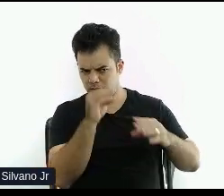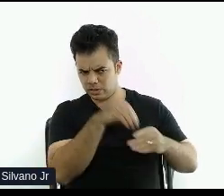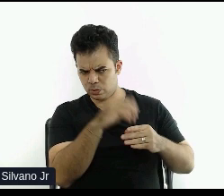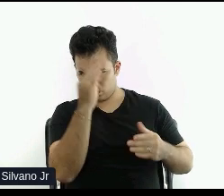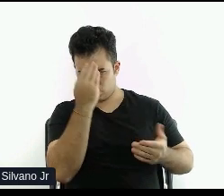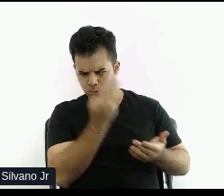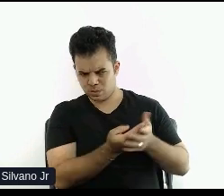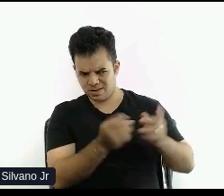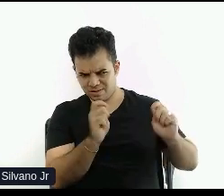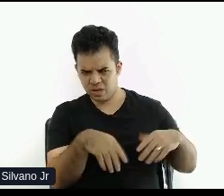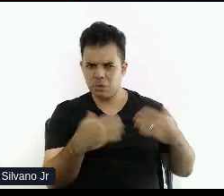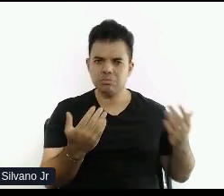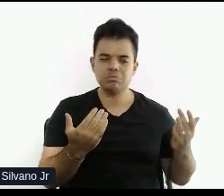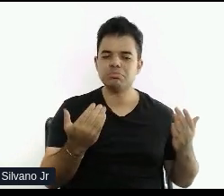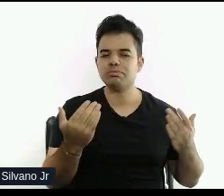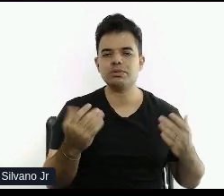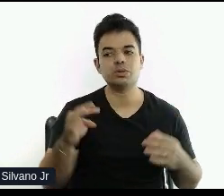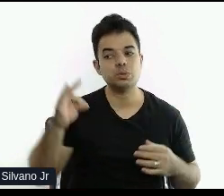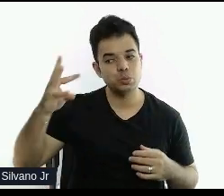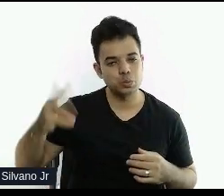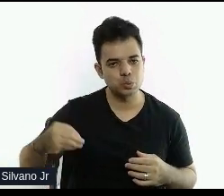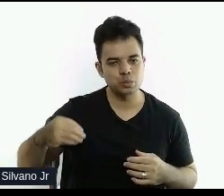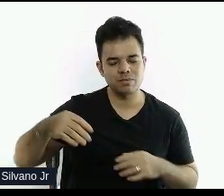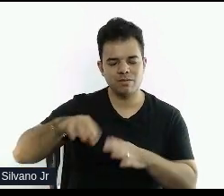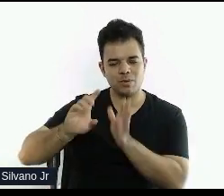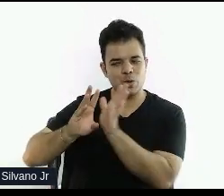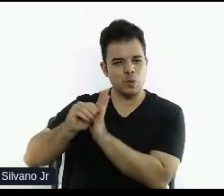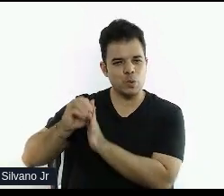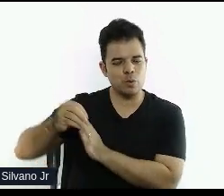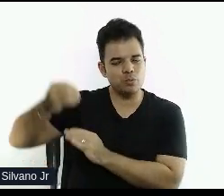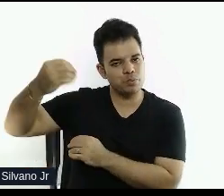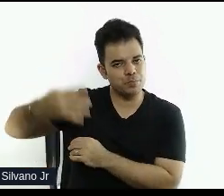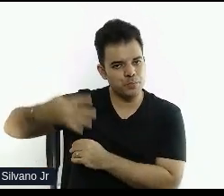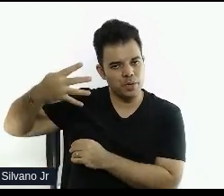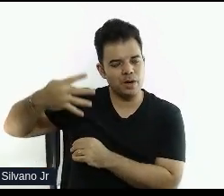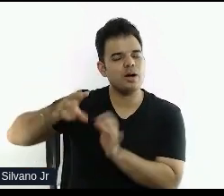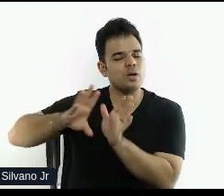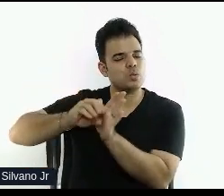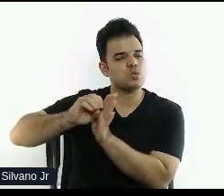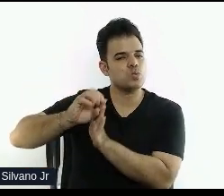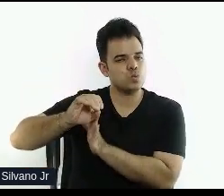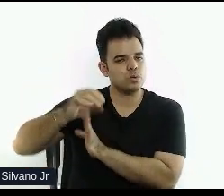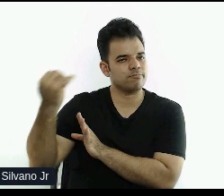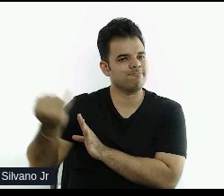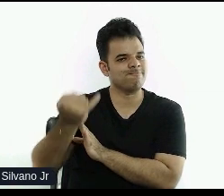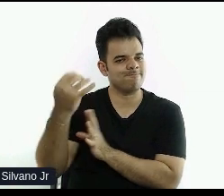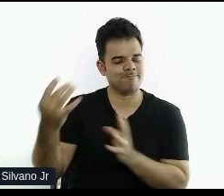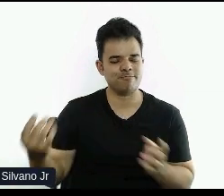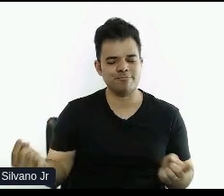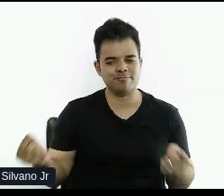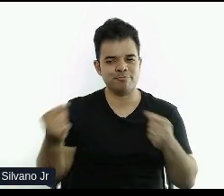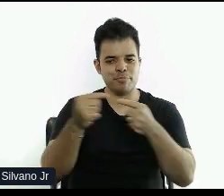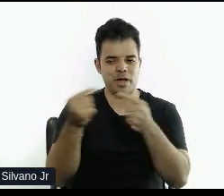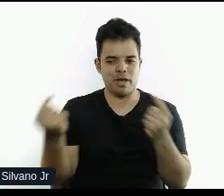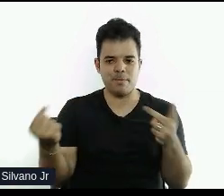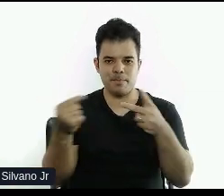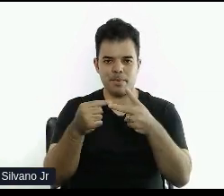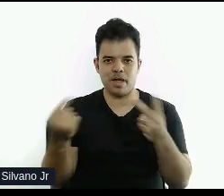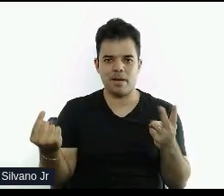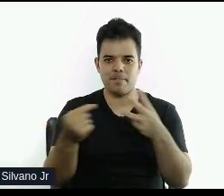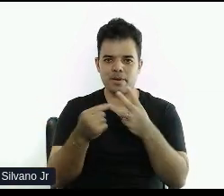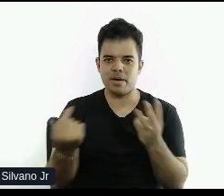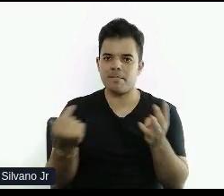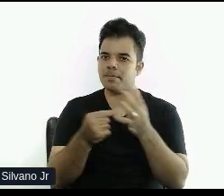esses pontos são pontos consideráveis, né? Para o Google. E a gente vê que eles meio que casam e se sobrepõem com os princípios da